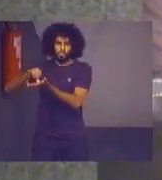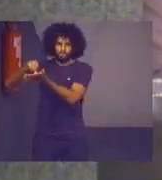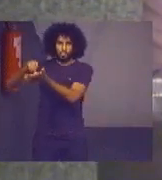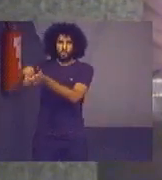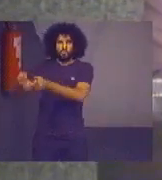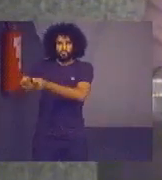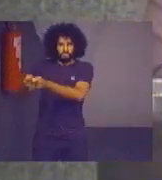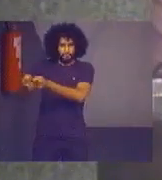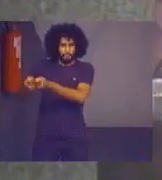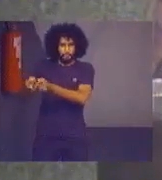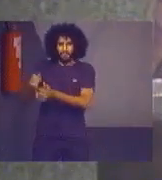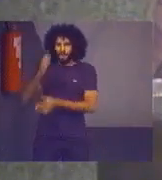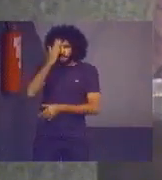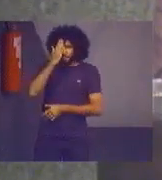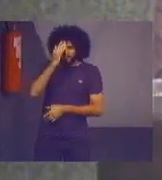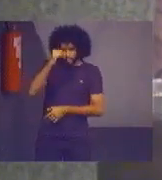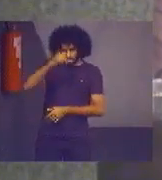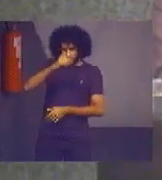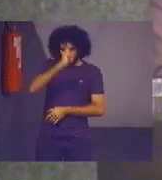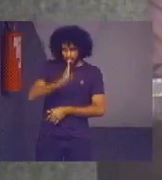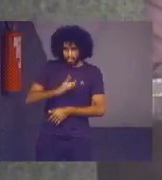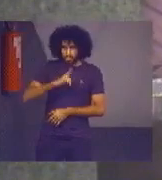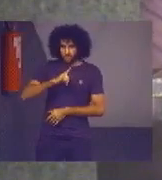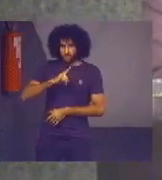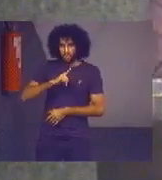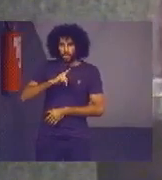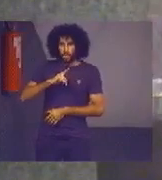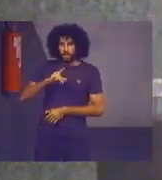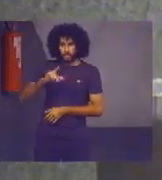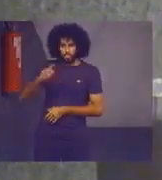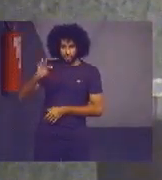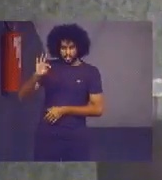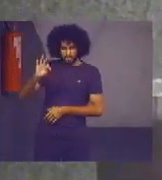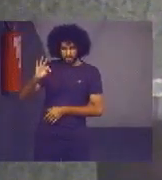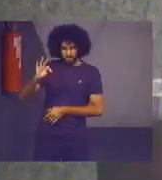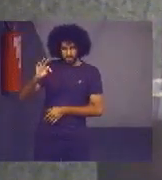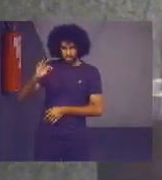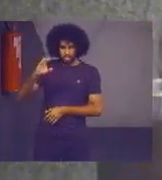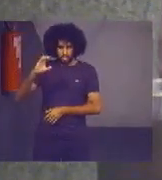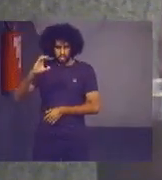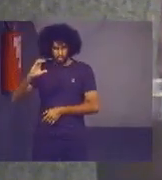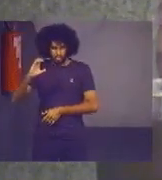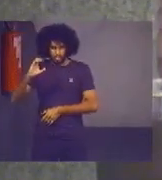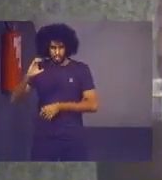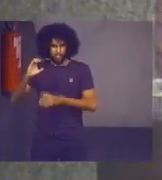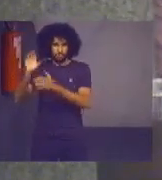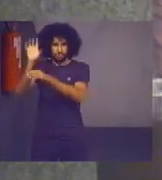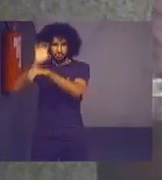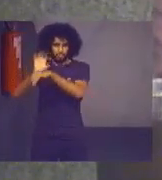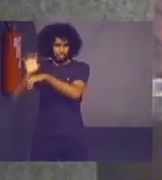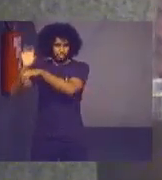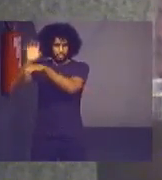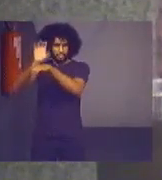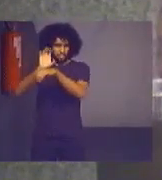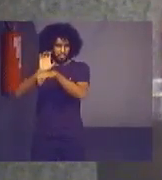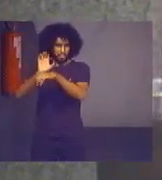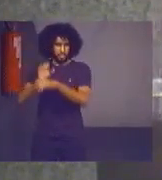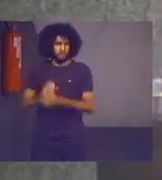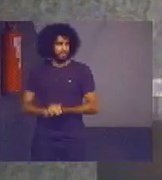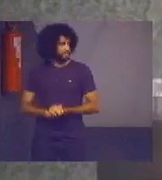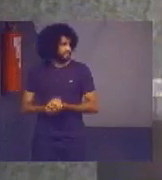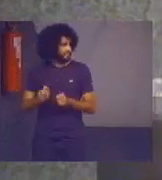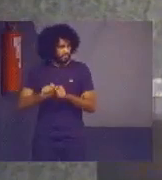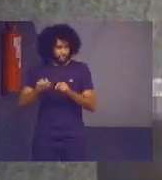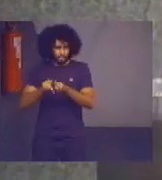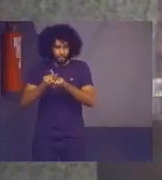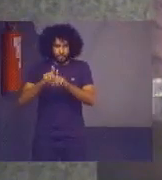que no Brasil também temos os Tribunais de Contas dos Estados e as metodologias que nós queremos desenvolver e implementar